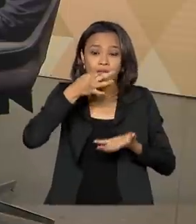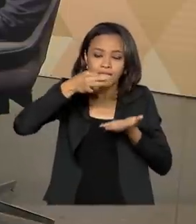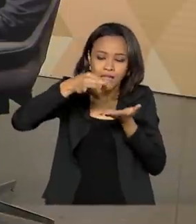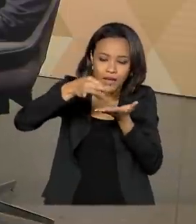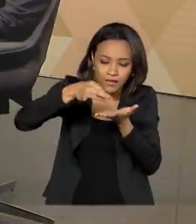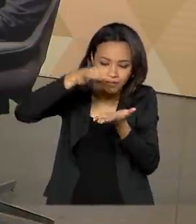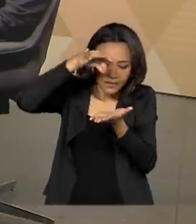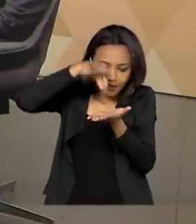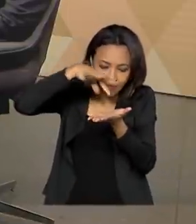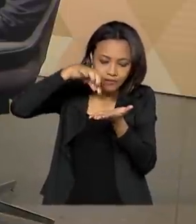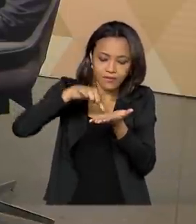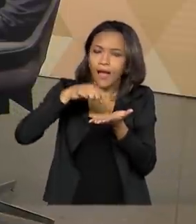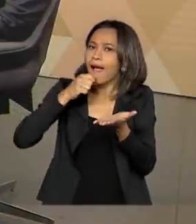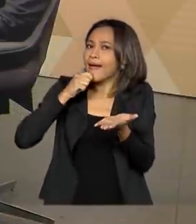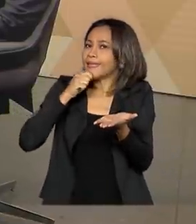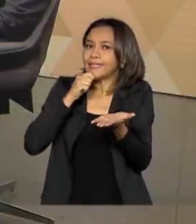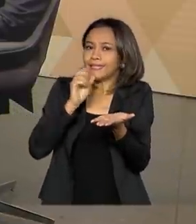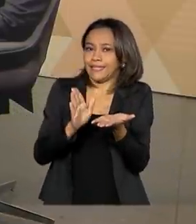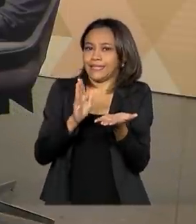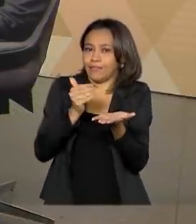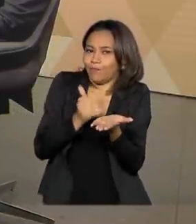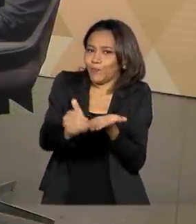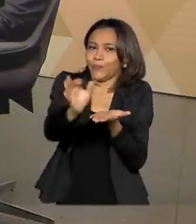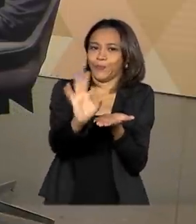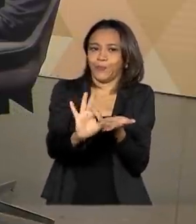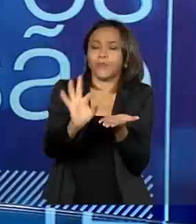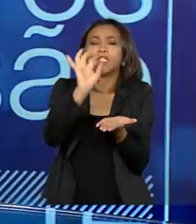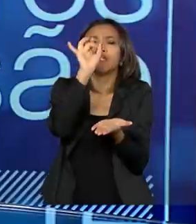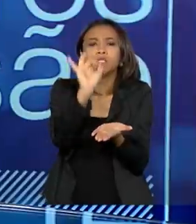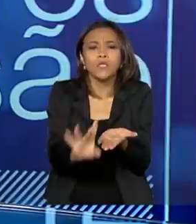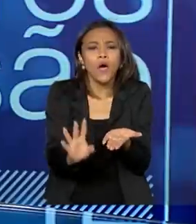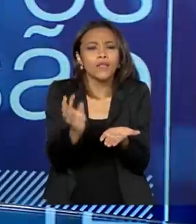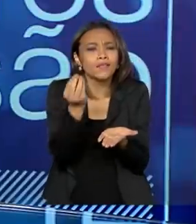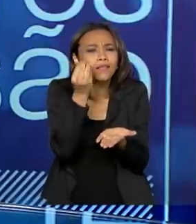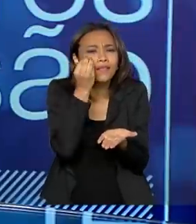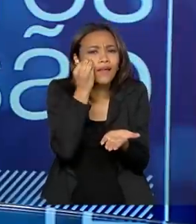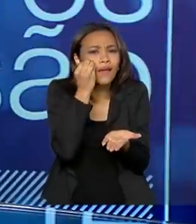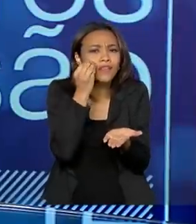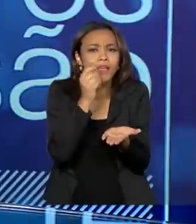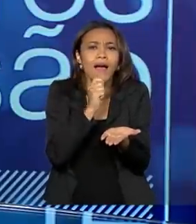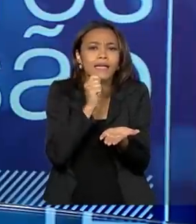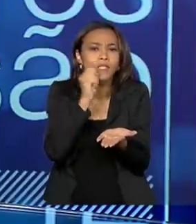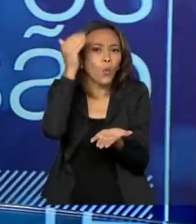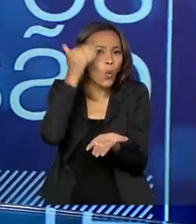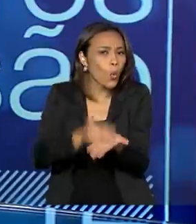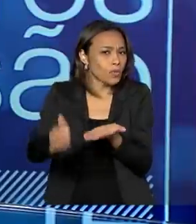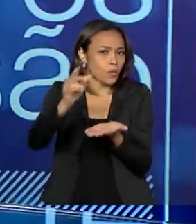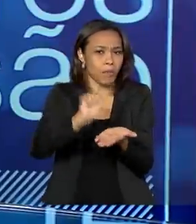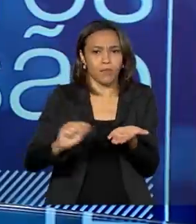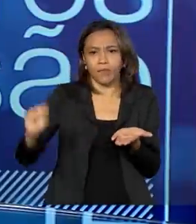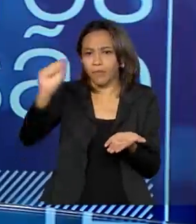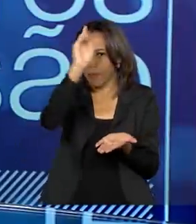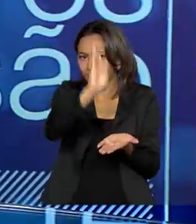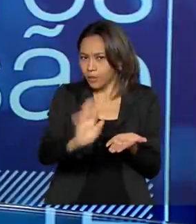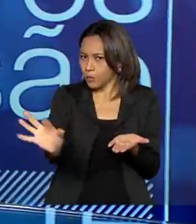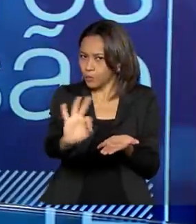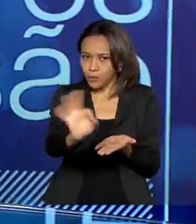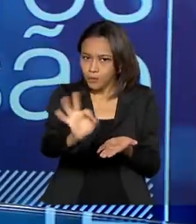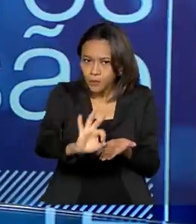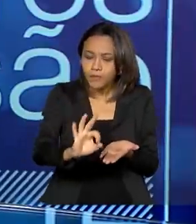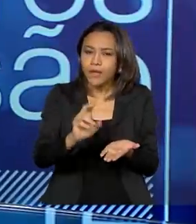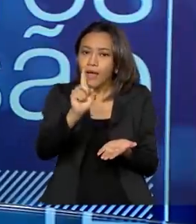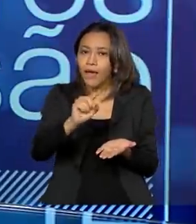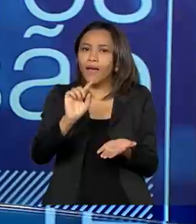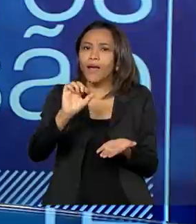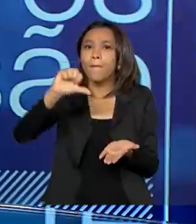Esse teste ainda não está em funcionamento. Foi só feito um teste inicial, não está em funcionamento. Mas a ideia é fazer